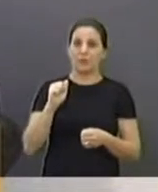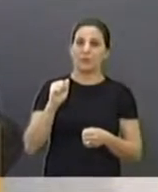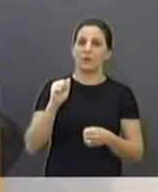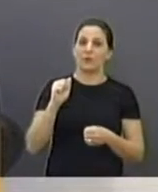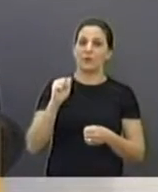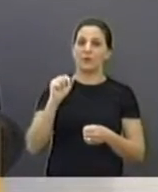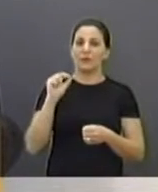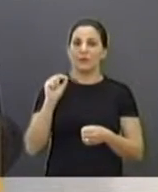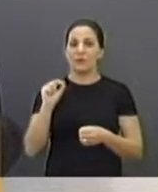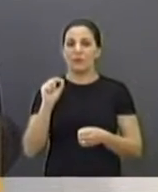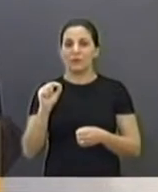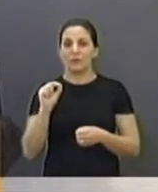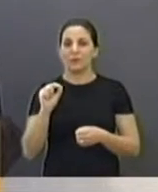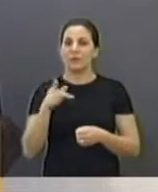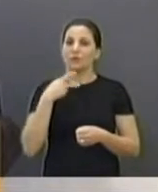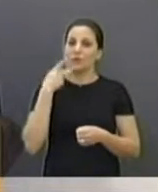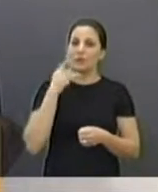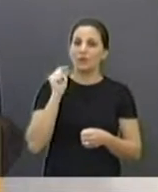eu não venho aqui